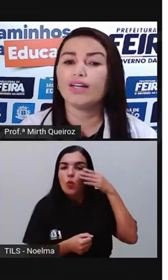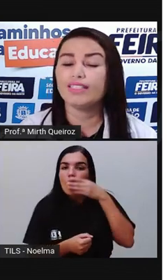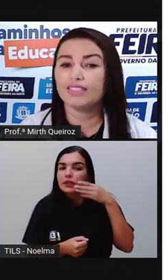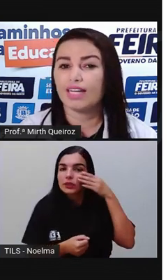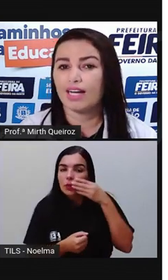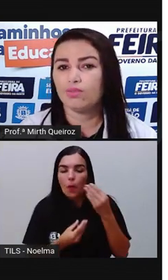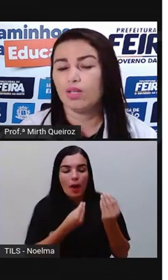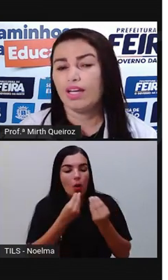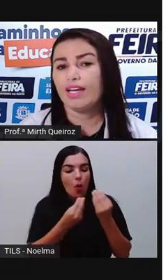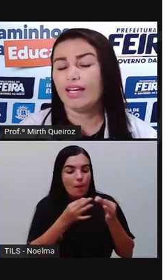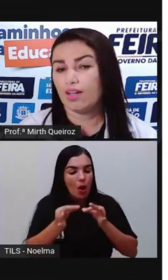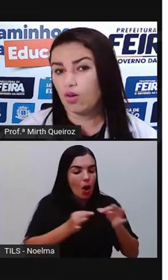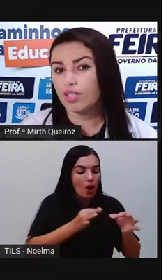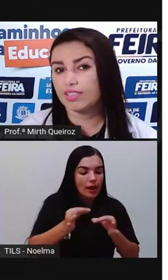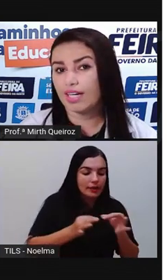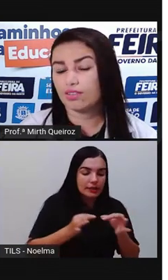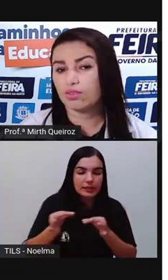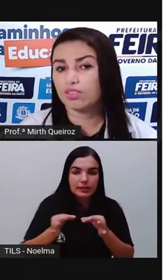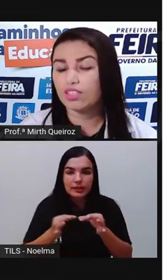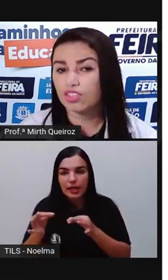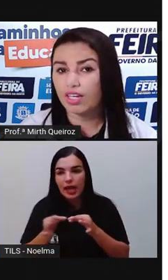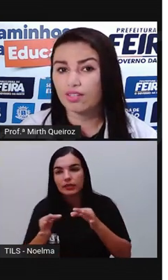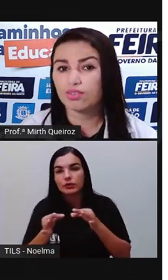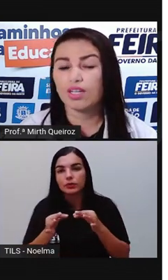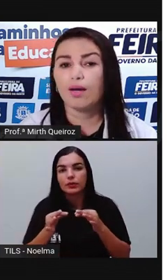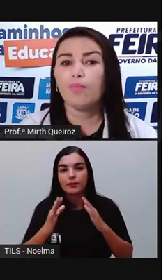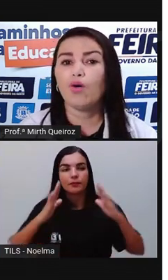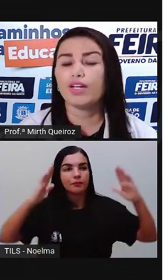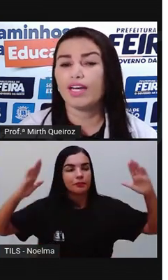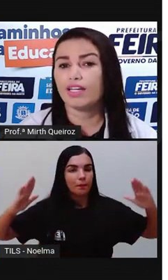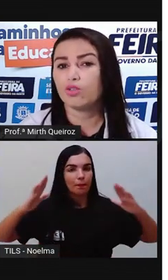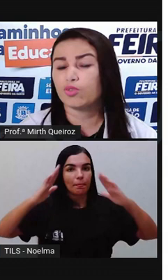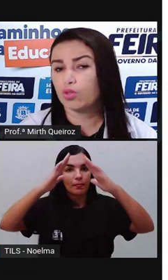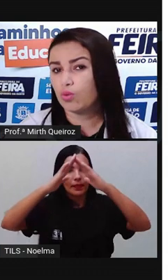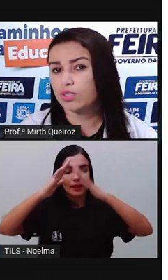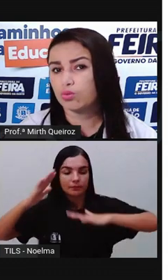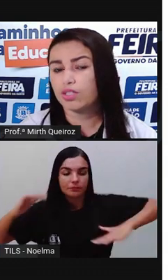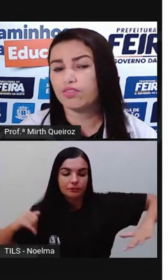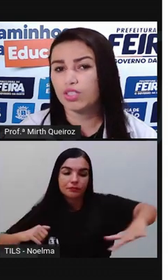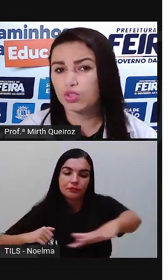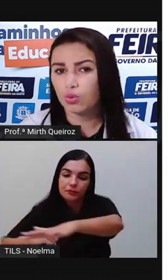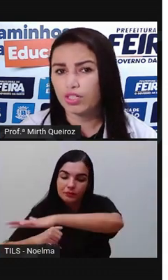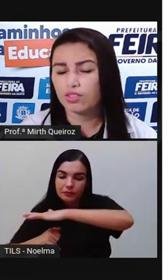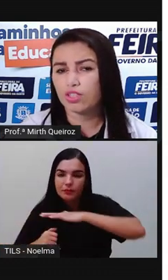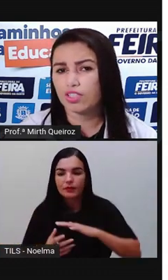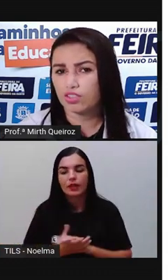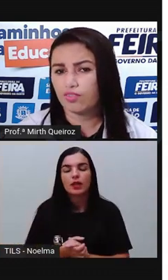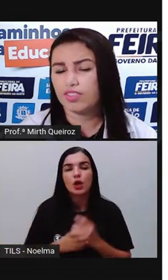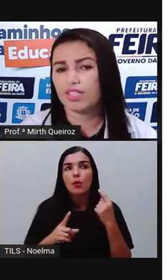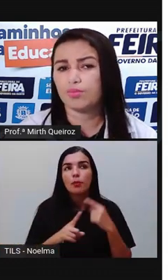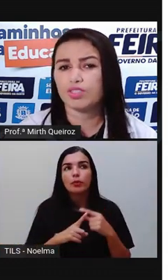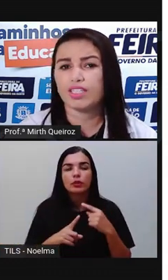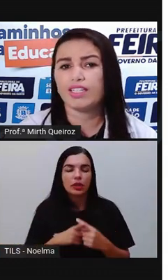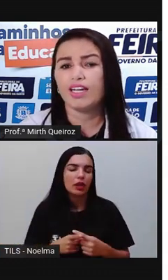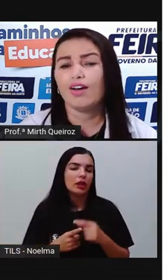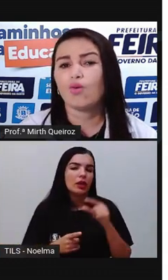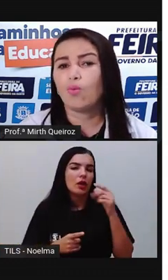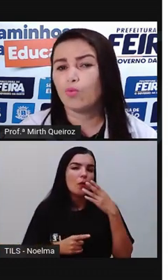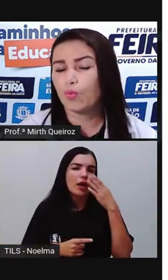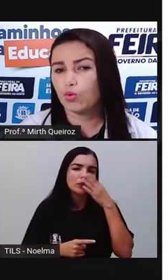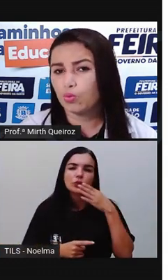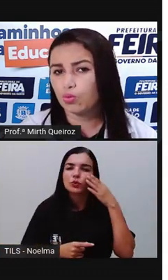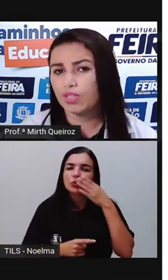eram organizados os engenhos, por que o açúcar foi escolhido. Nós revisamos aí